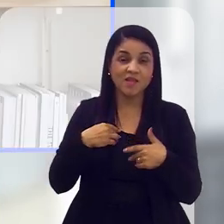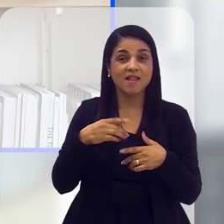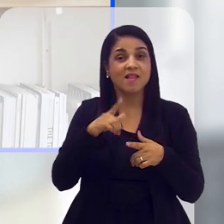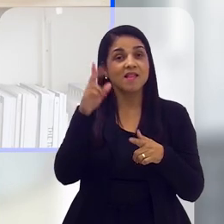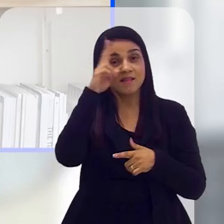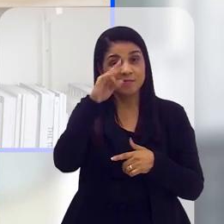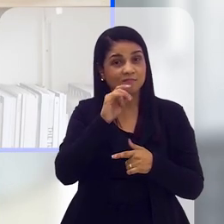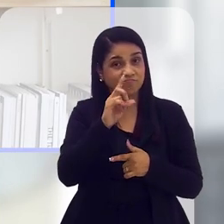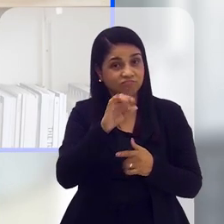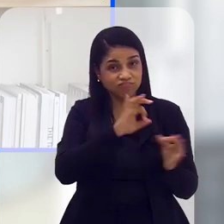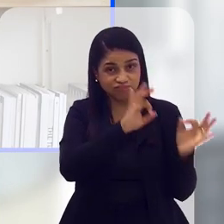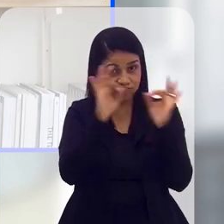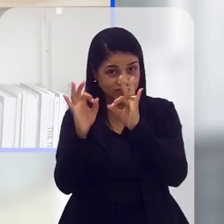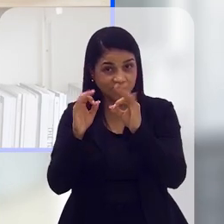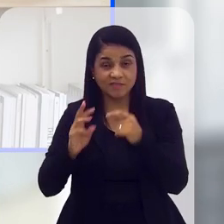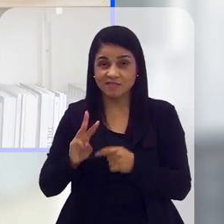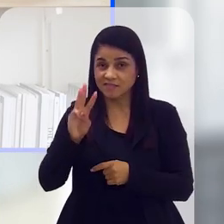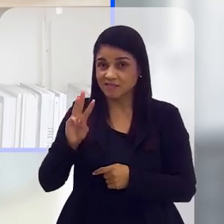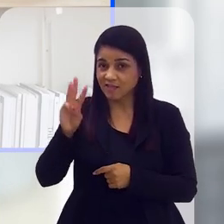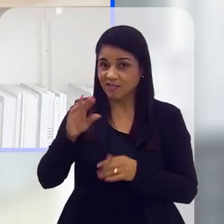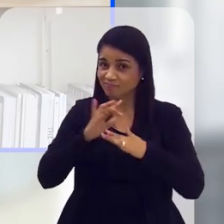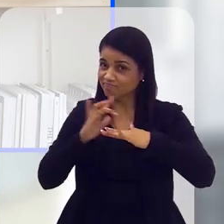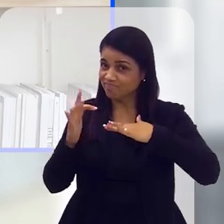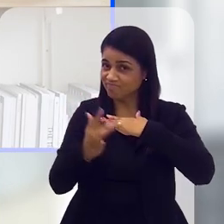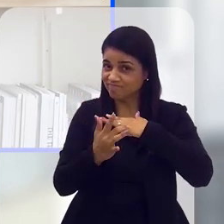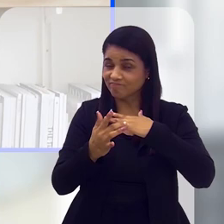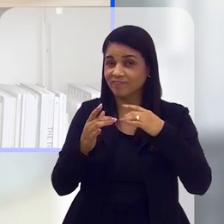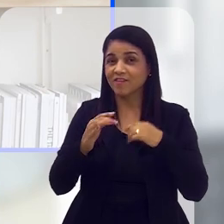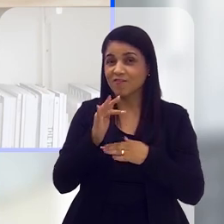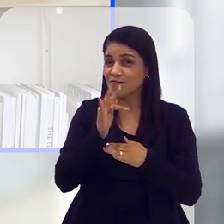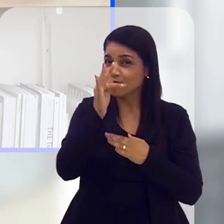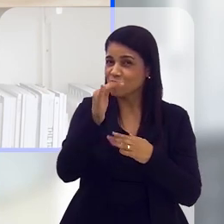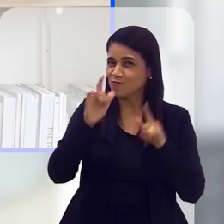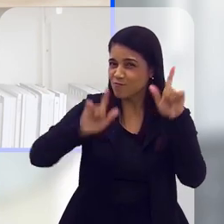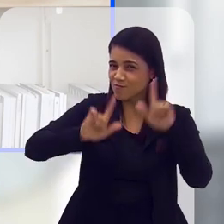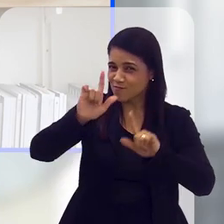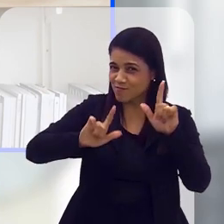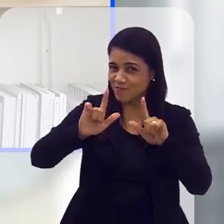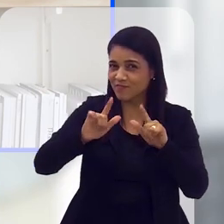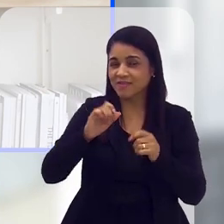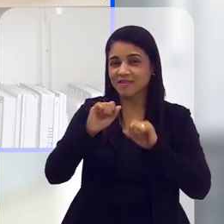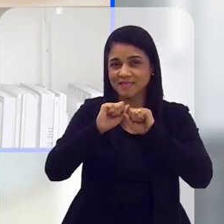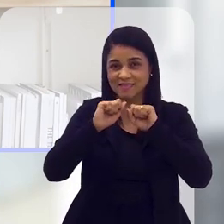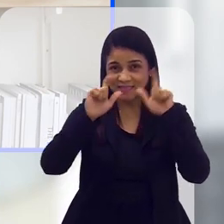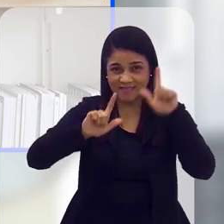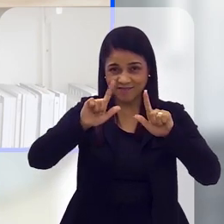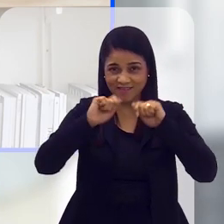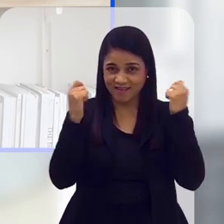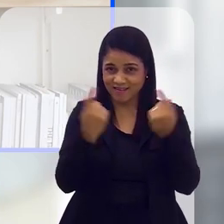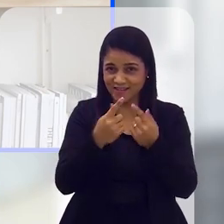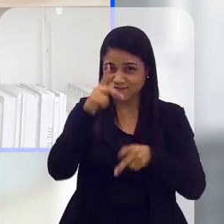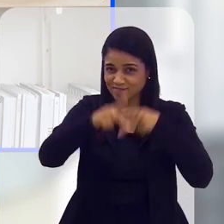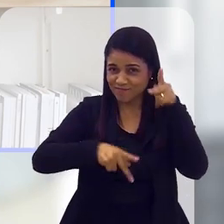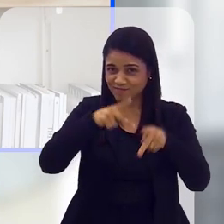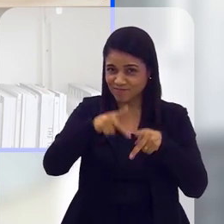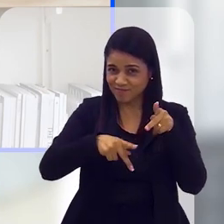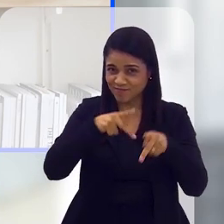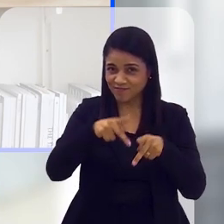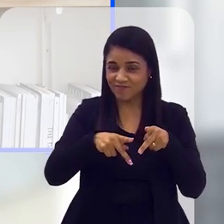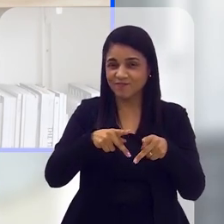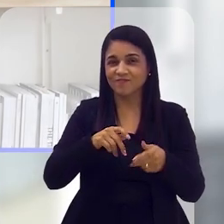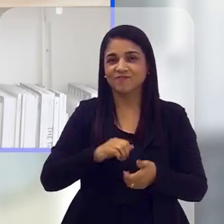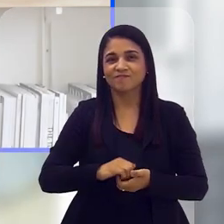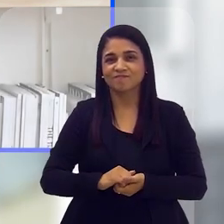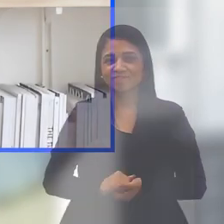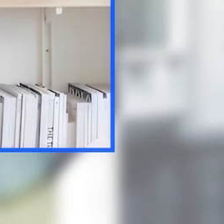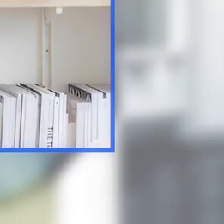jeito. Lembrando que você pode assistir a nossa programação pelo nosso site e nossas redes sociais. Até o próximo programa. TV Alerje,